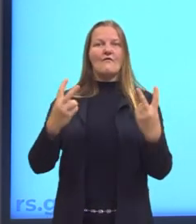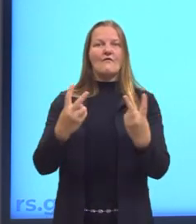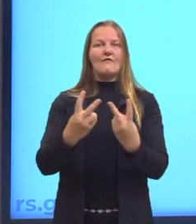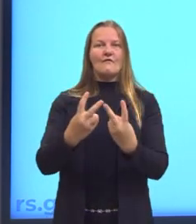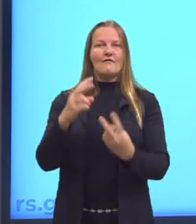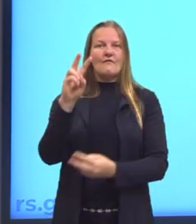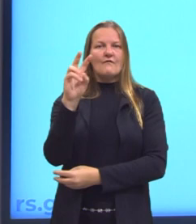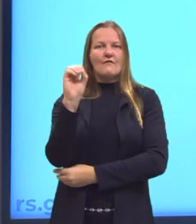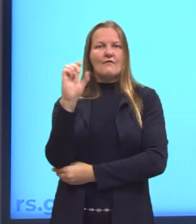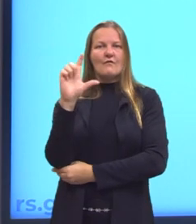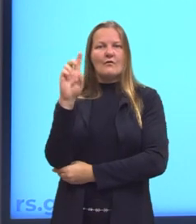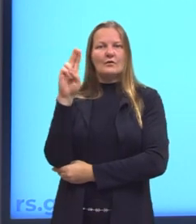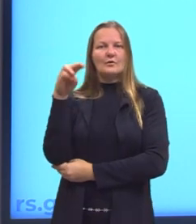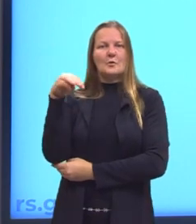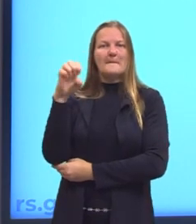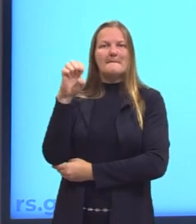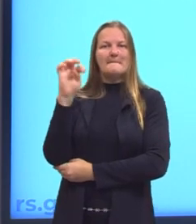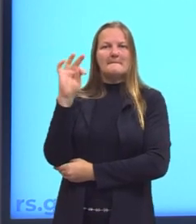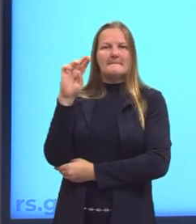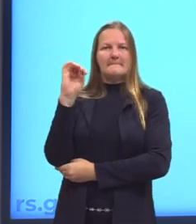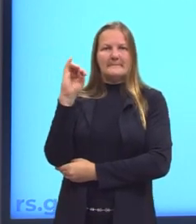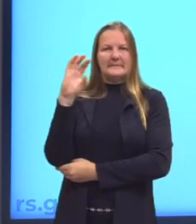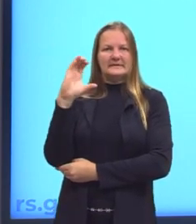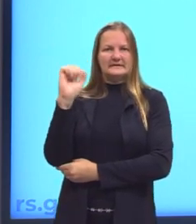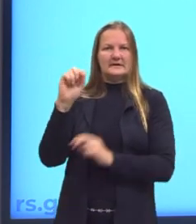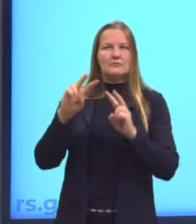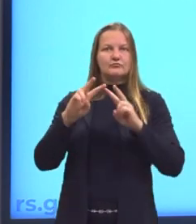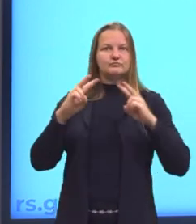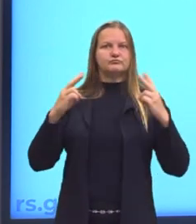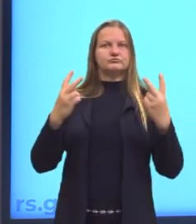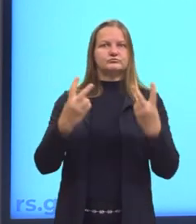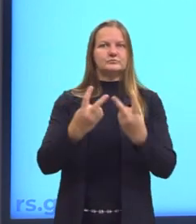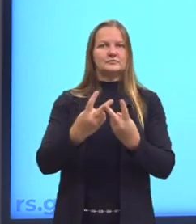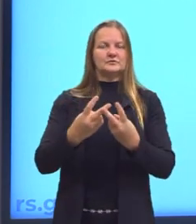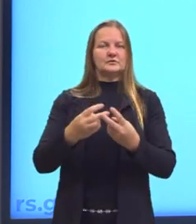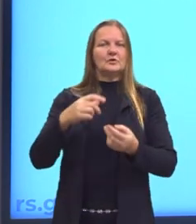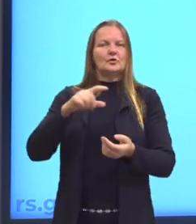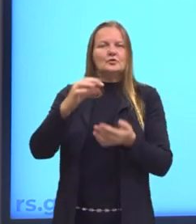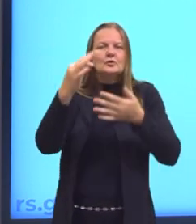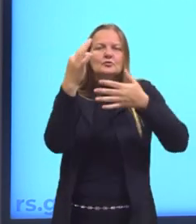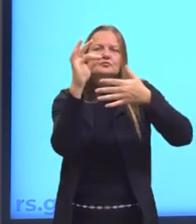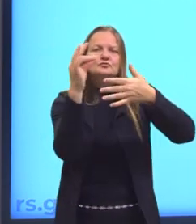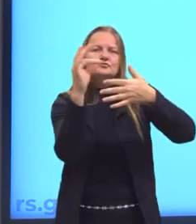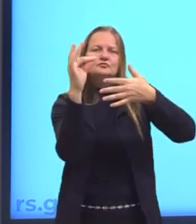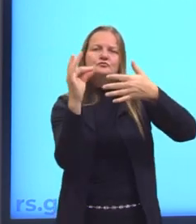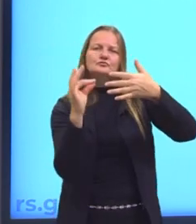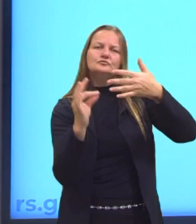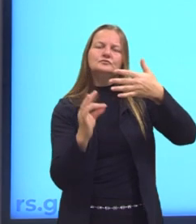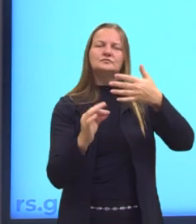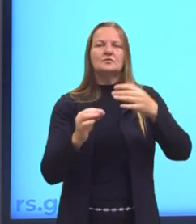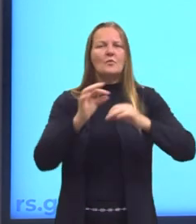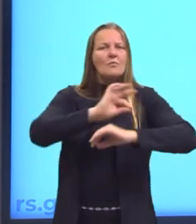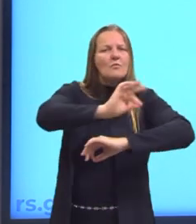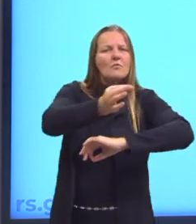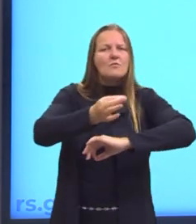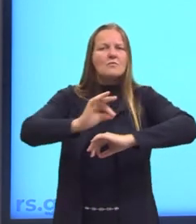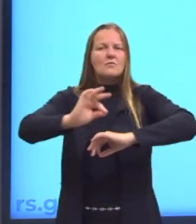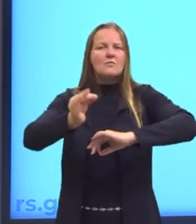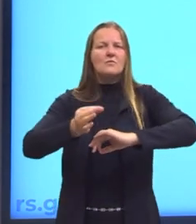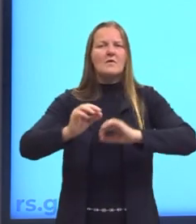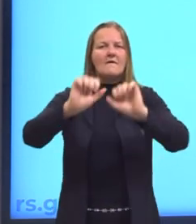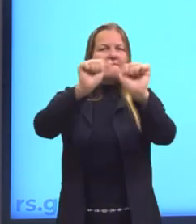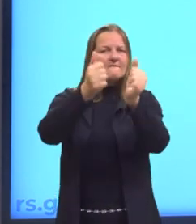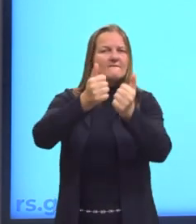volume, né? Daquela construção. Enquanto a maquete de detalhes e cortes, ela representa ali,